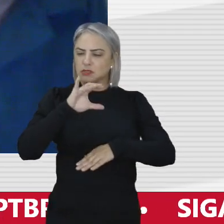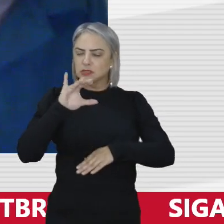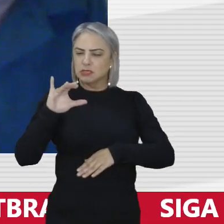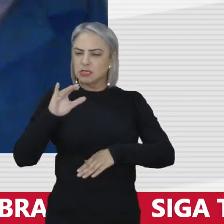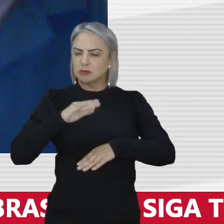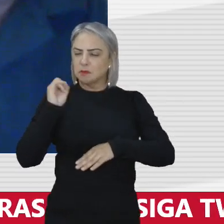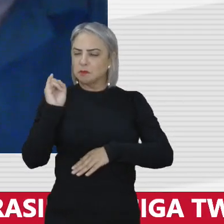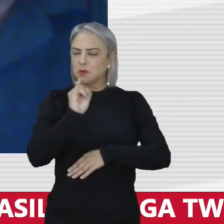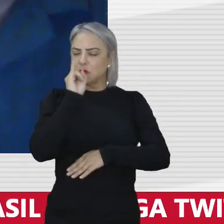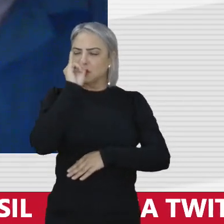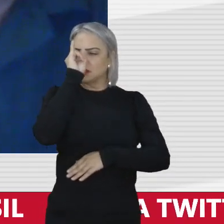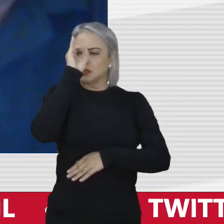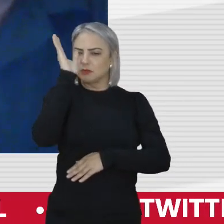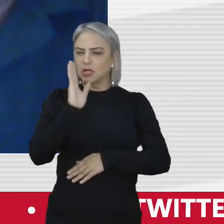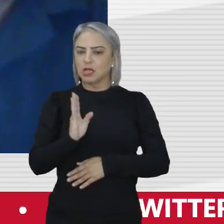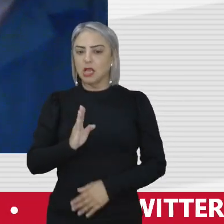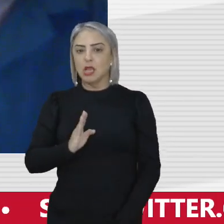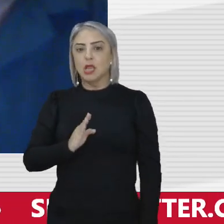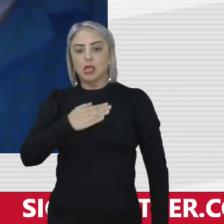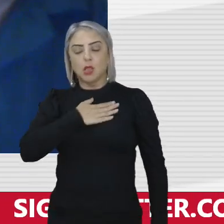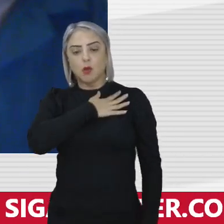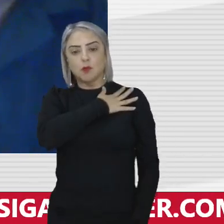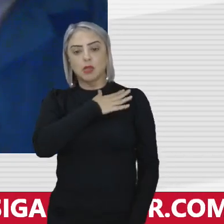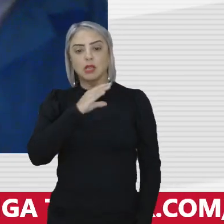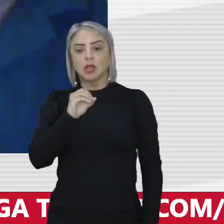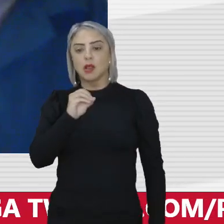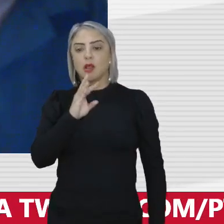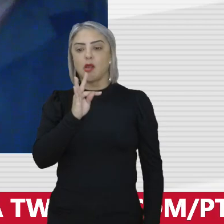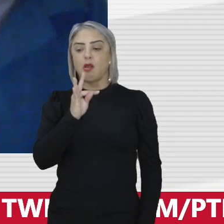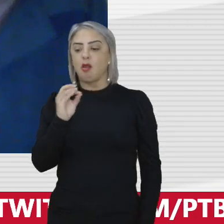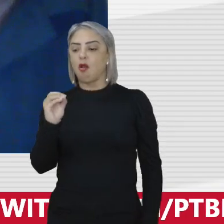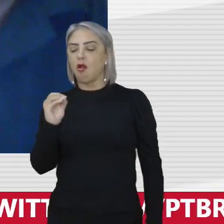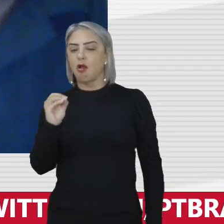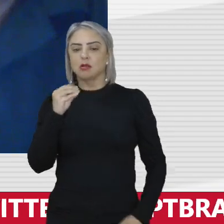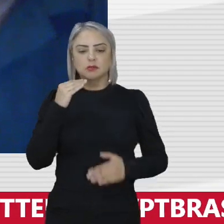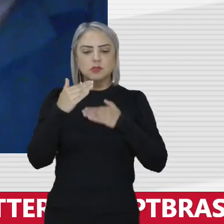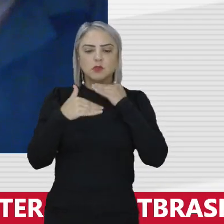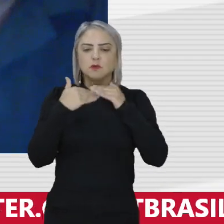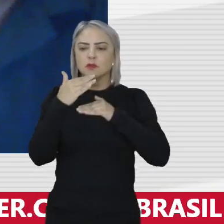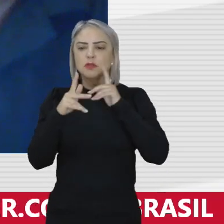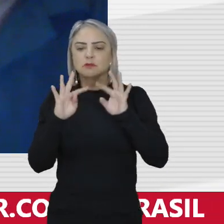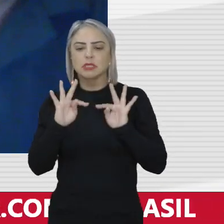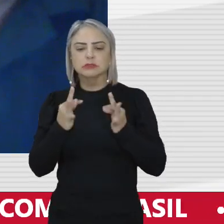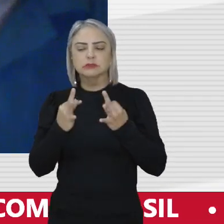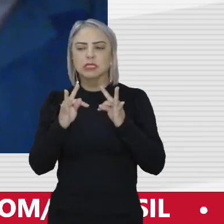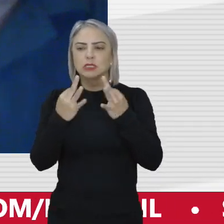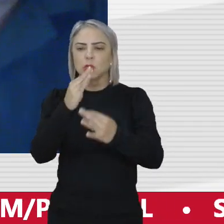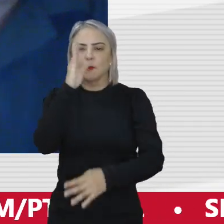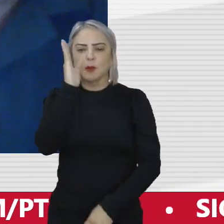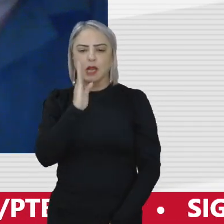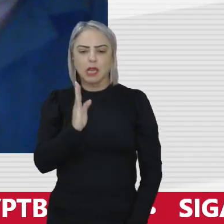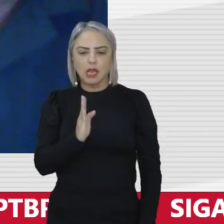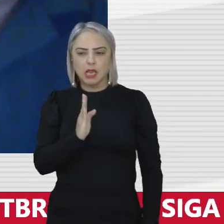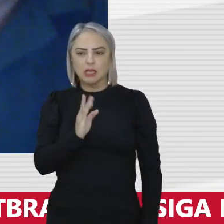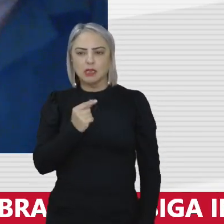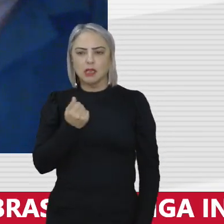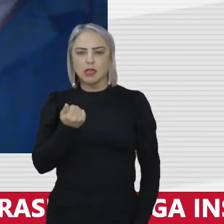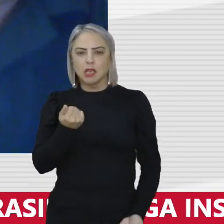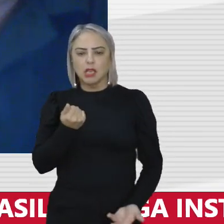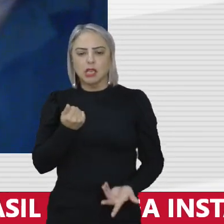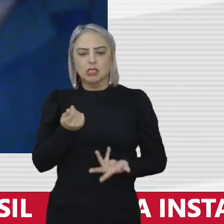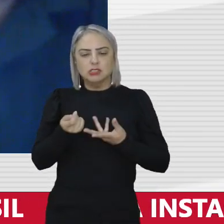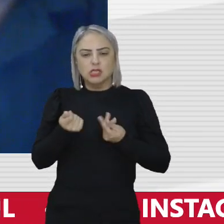que é o Almirante Otto que é daqueles que desenvolveu uma tecnologia brasileira de enriquecimento de